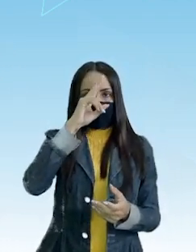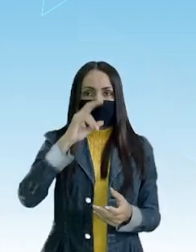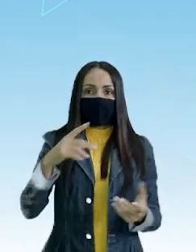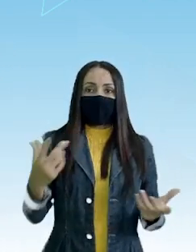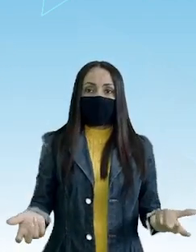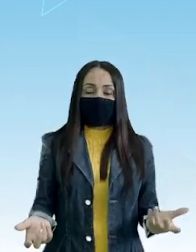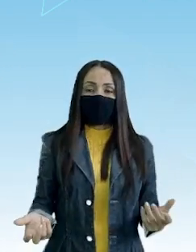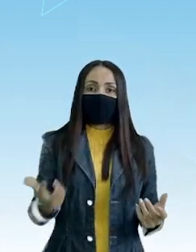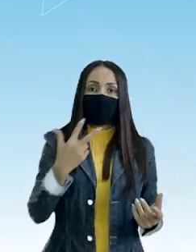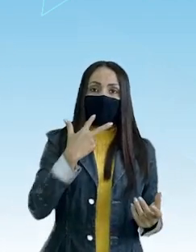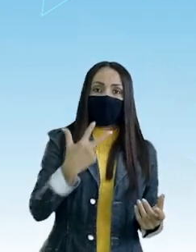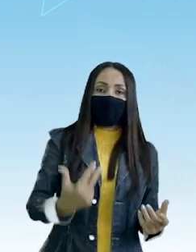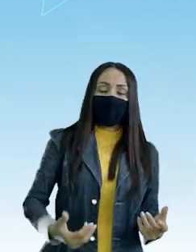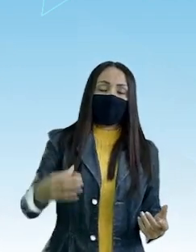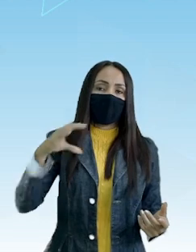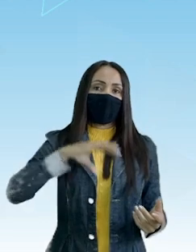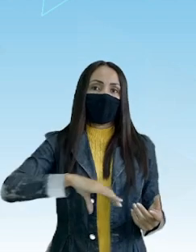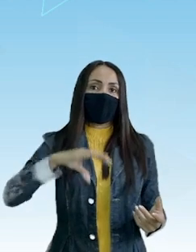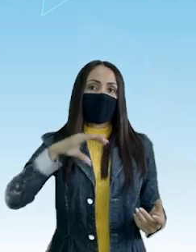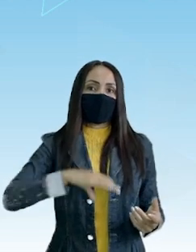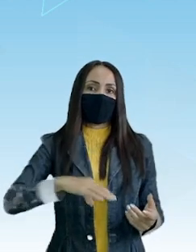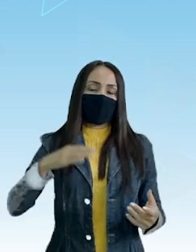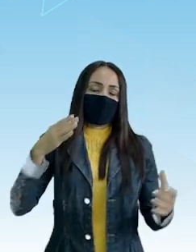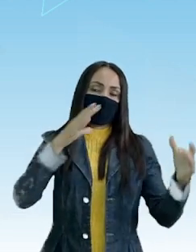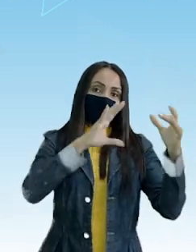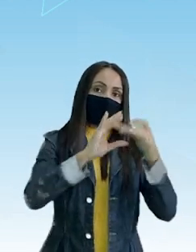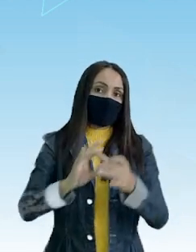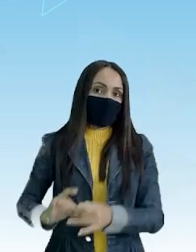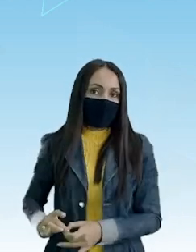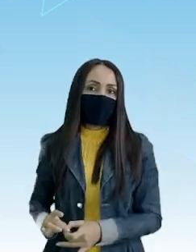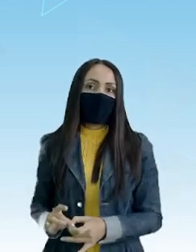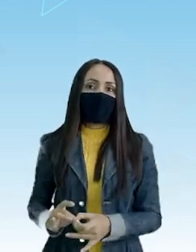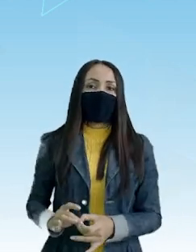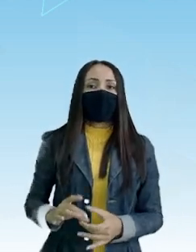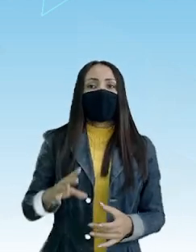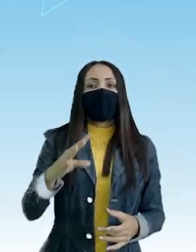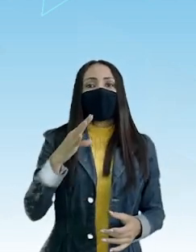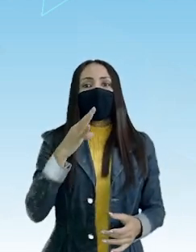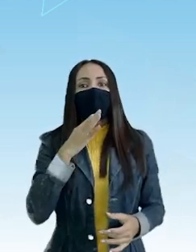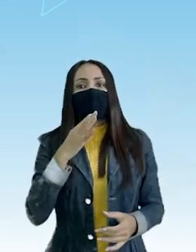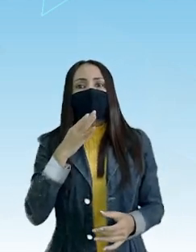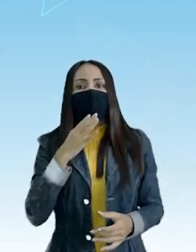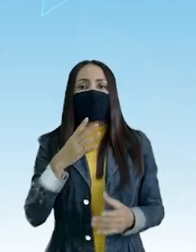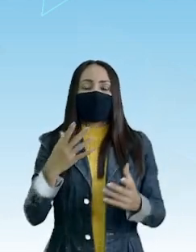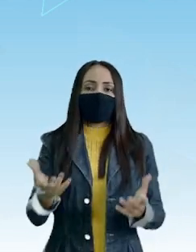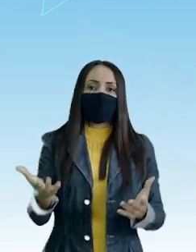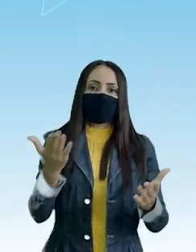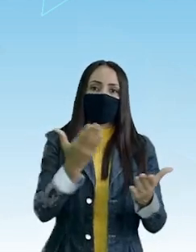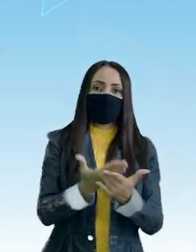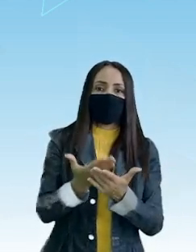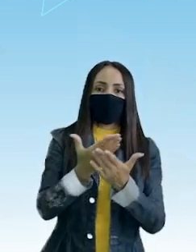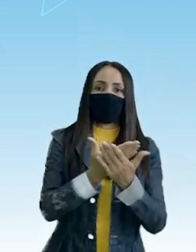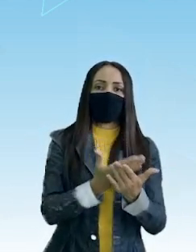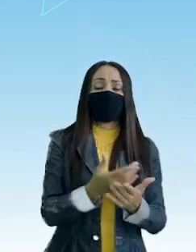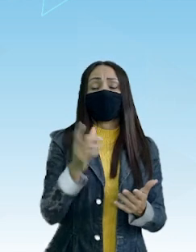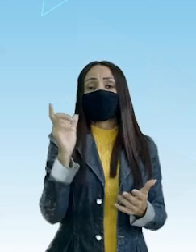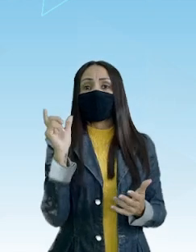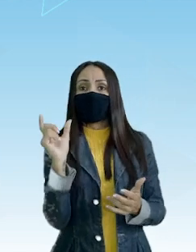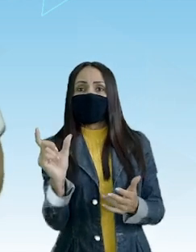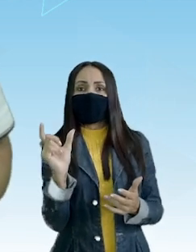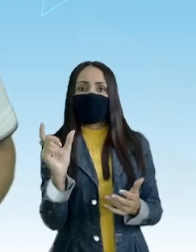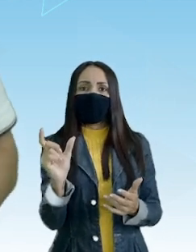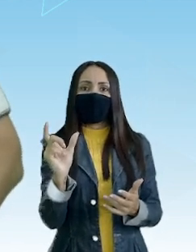portuguesa Dentro do contexto Conhecer E não estudar A palavra De forma